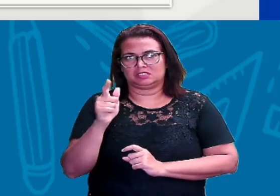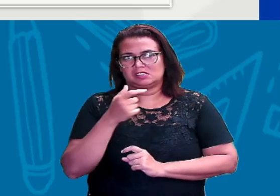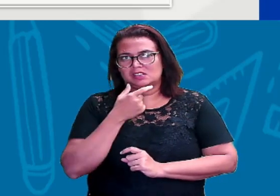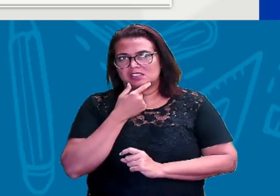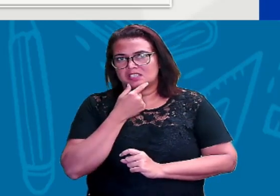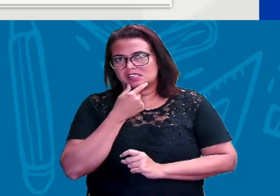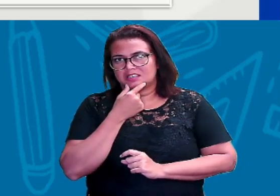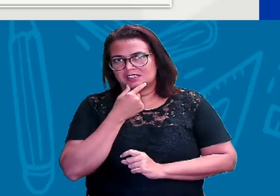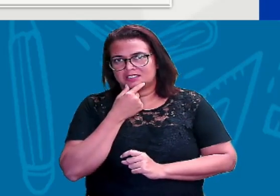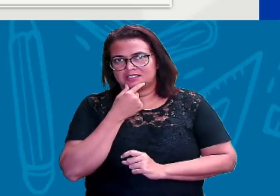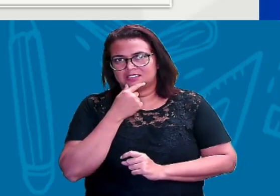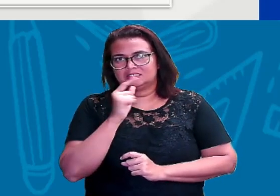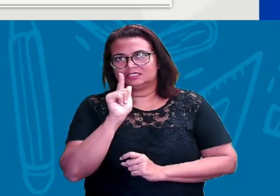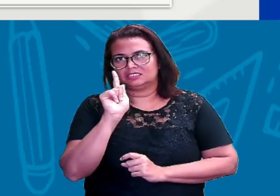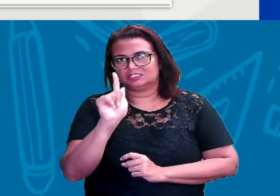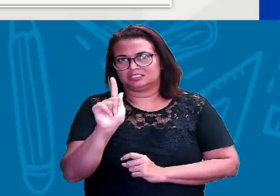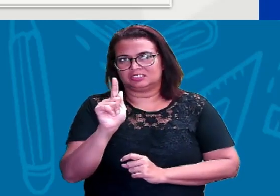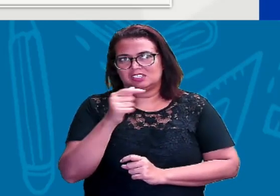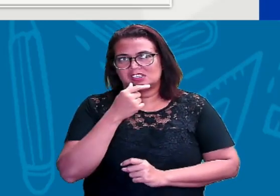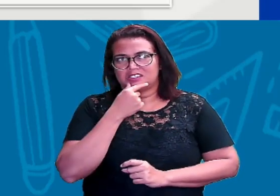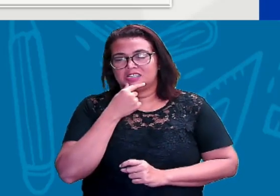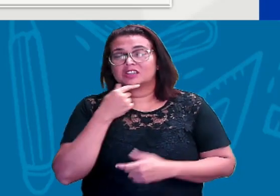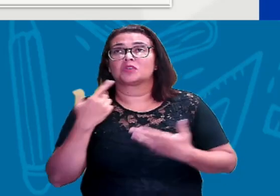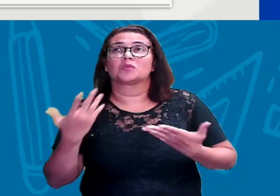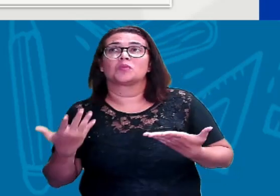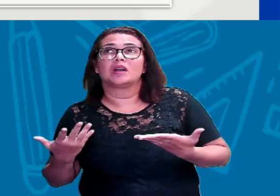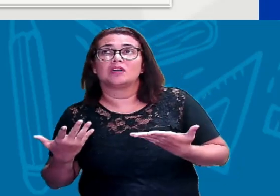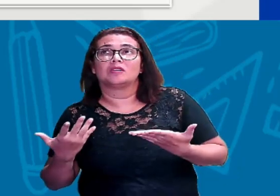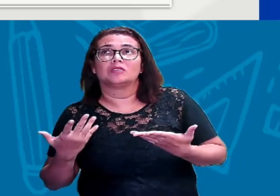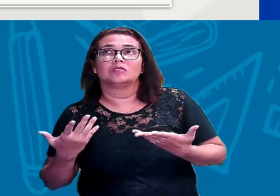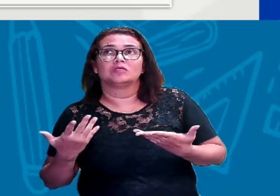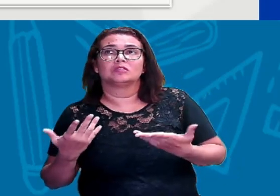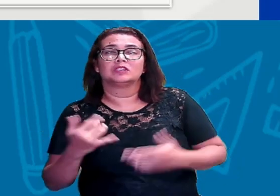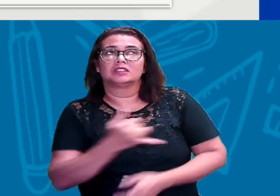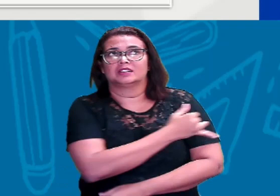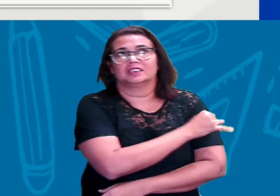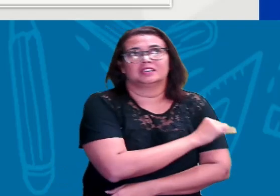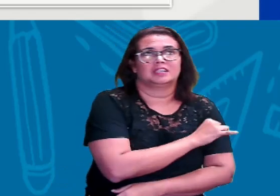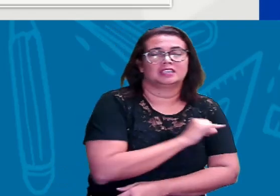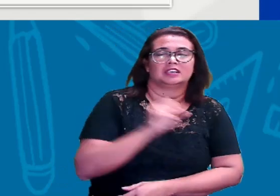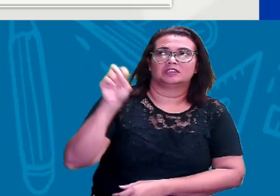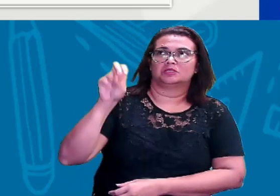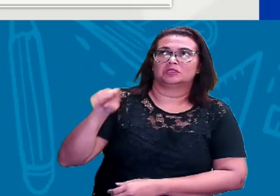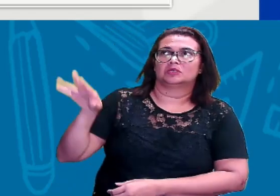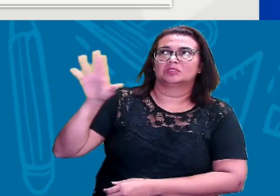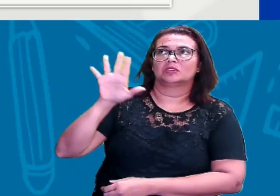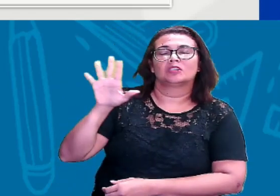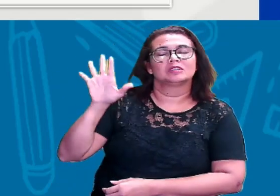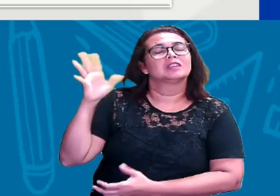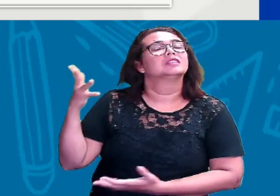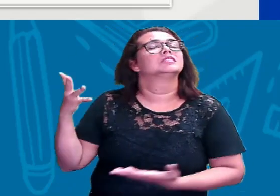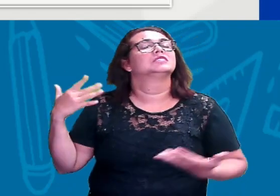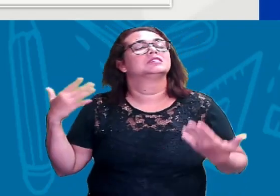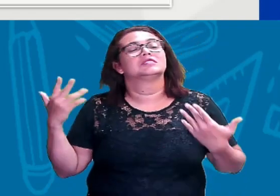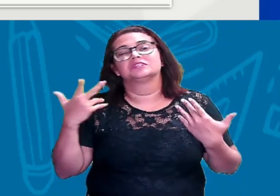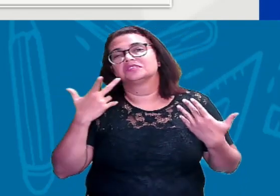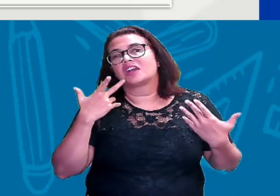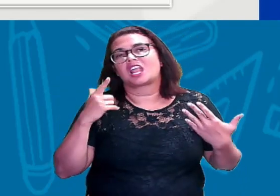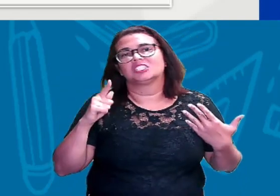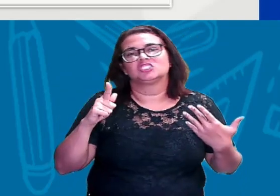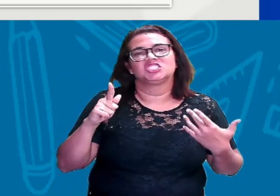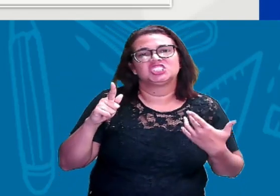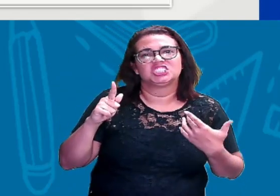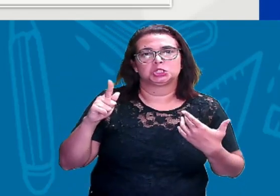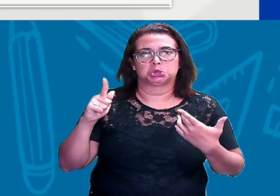sotaque nordestino é sotaque carioca. Então, qual dessas quatro opções está com o som da